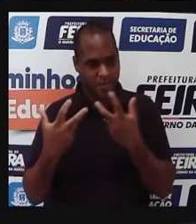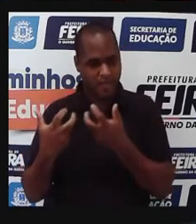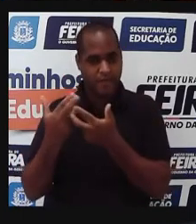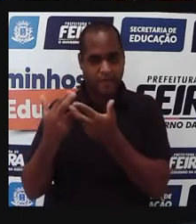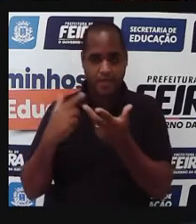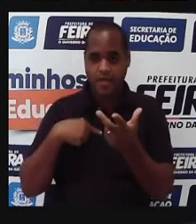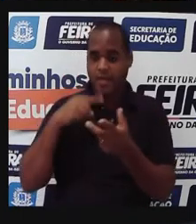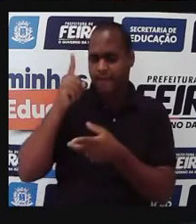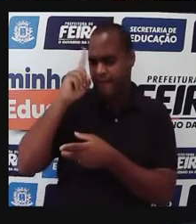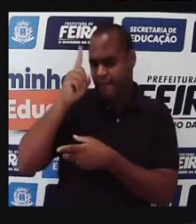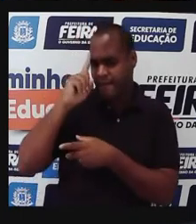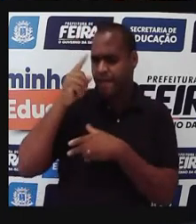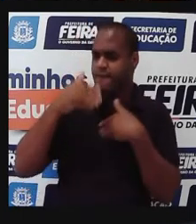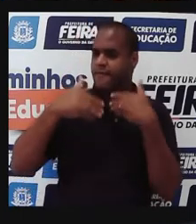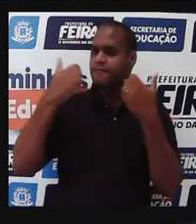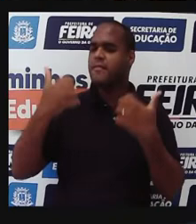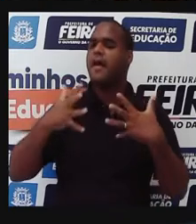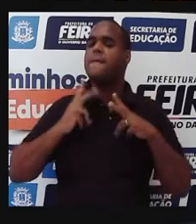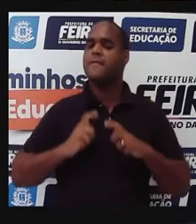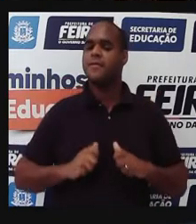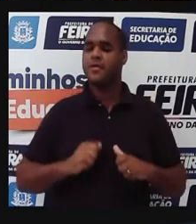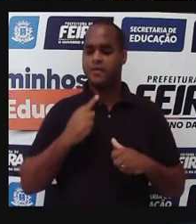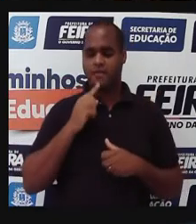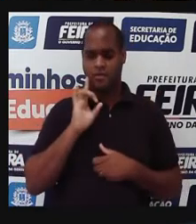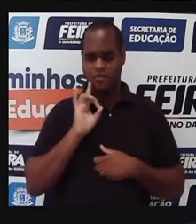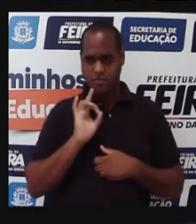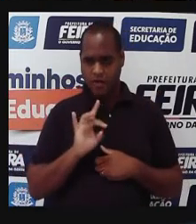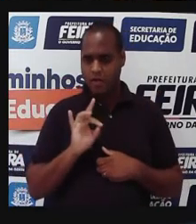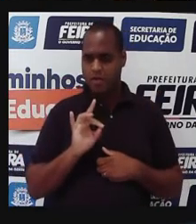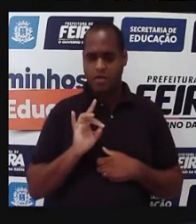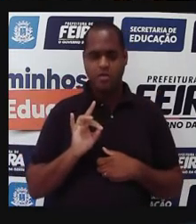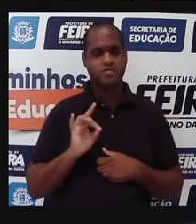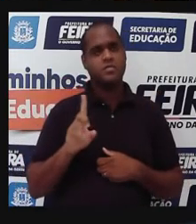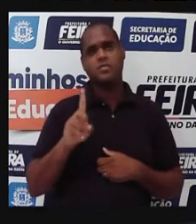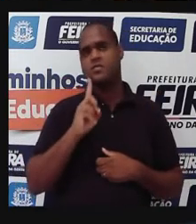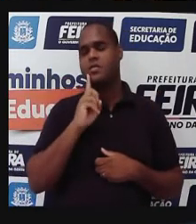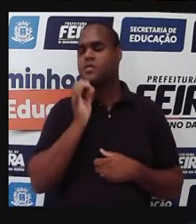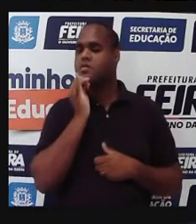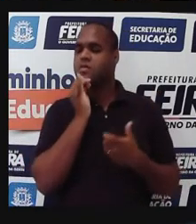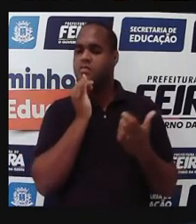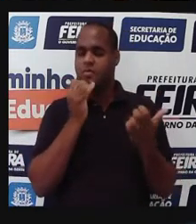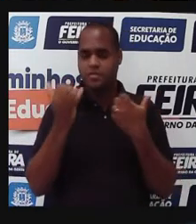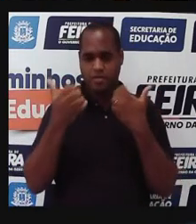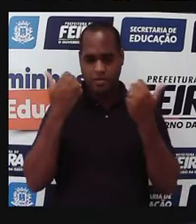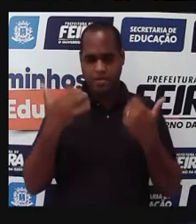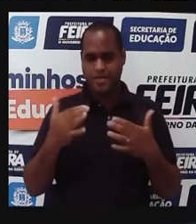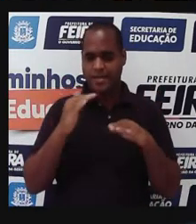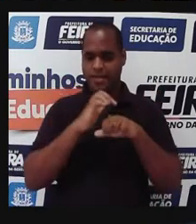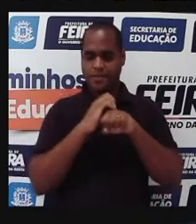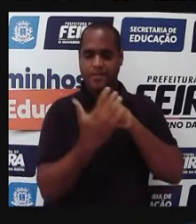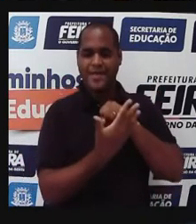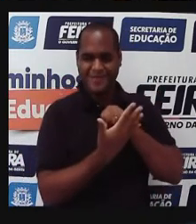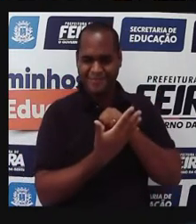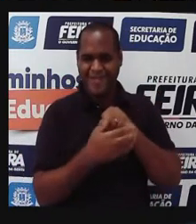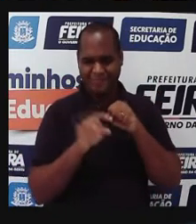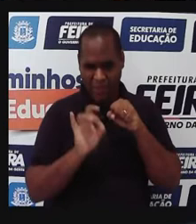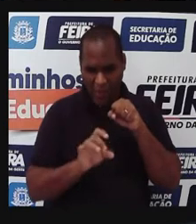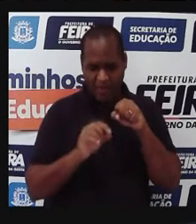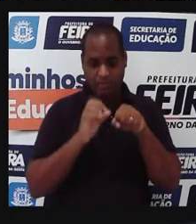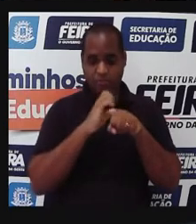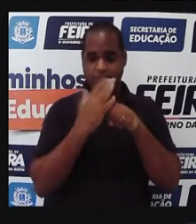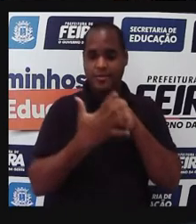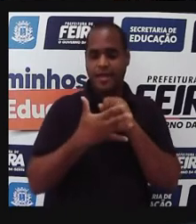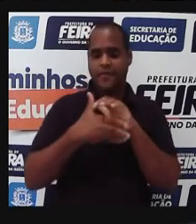quando a gente fala de higiene, a gente não está falando simplesmente em, por exemplo, no caso agora da pandemia, né, não é simplesmente